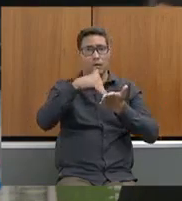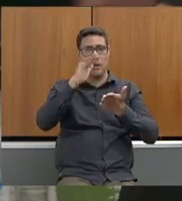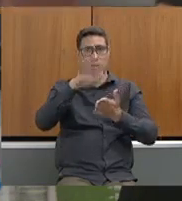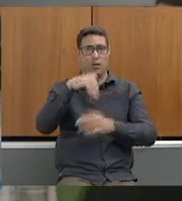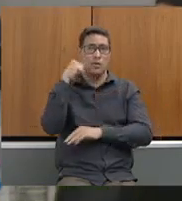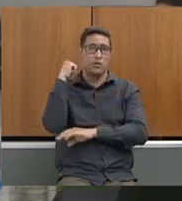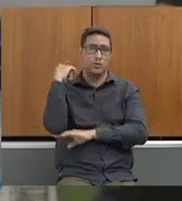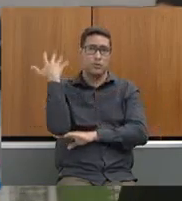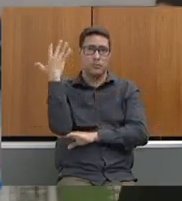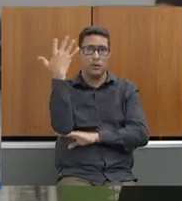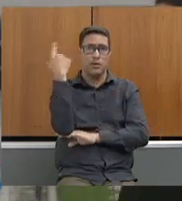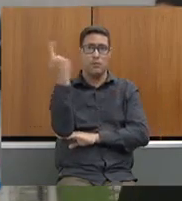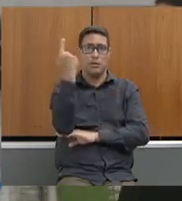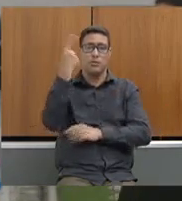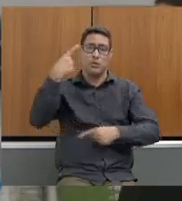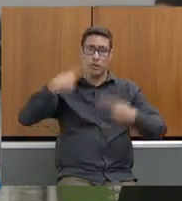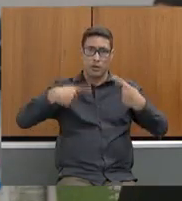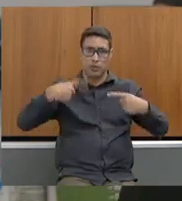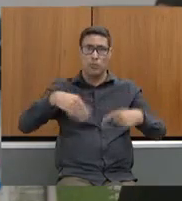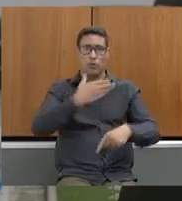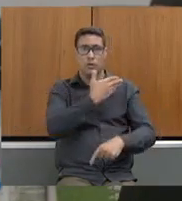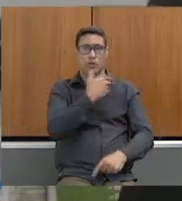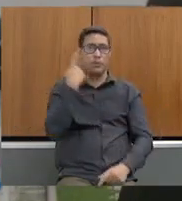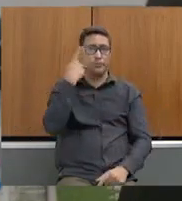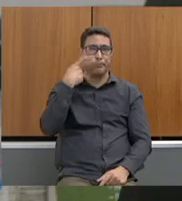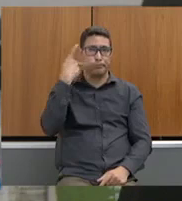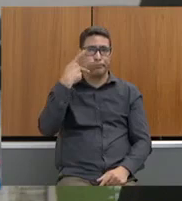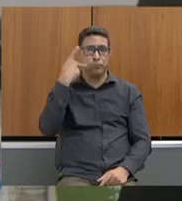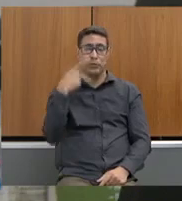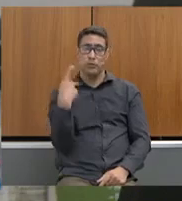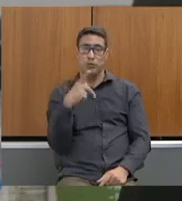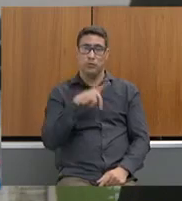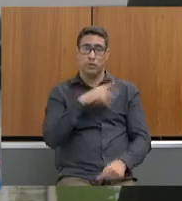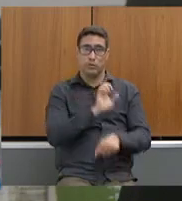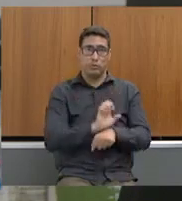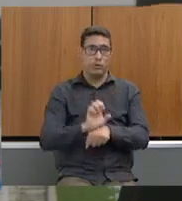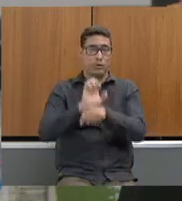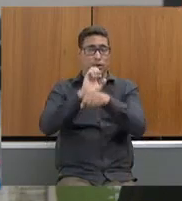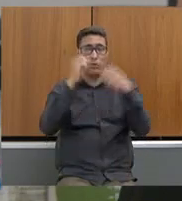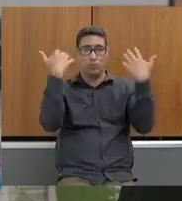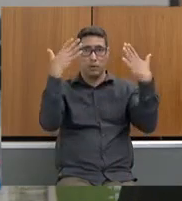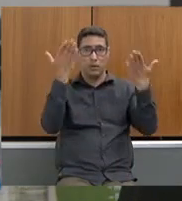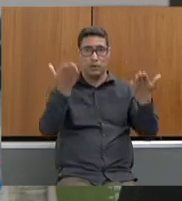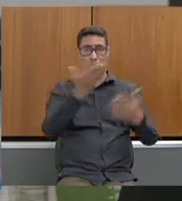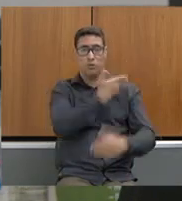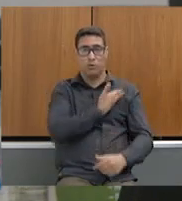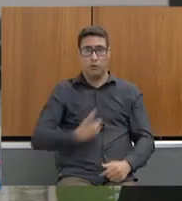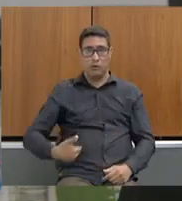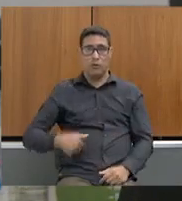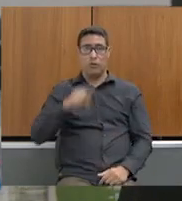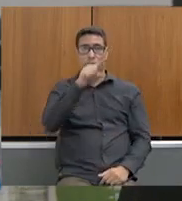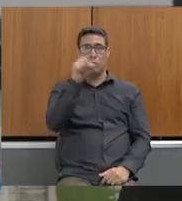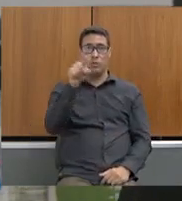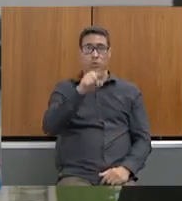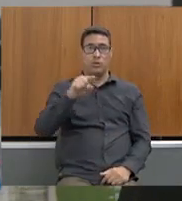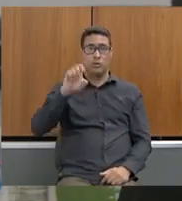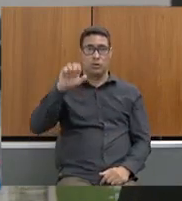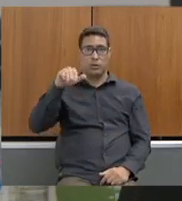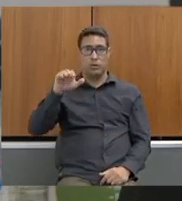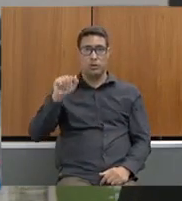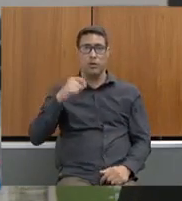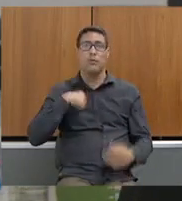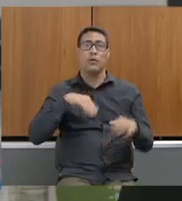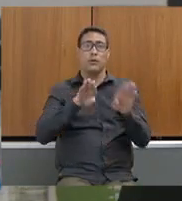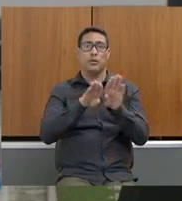políticas públicas em relação ao meio ambiente no Estado. Faço isso parabenizando o governador Zema, parabenizando a